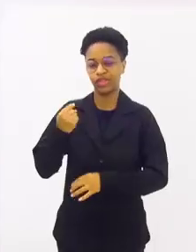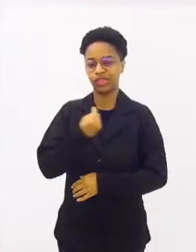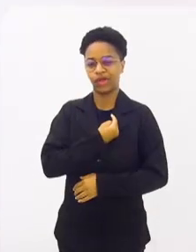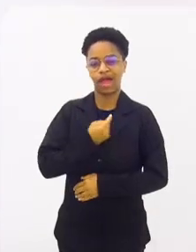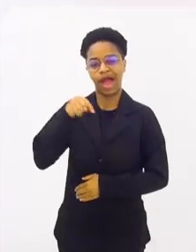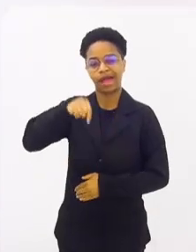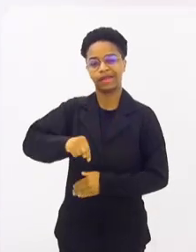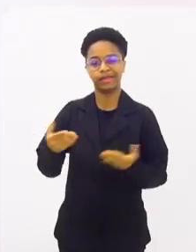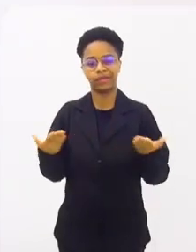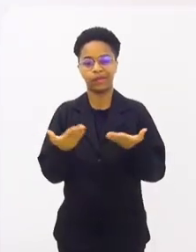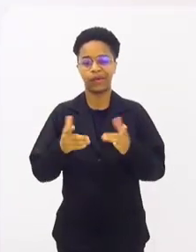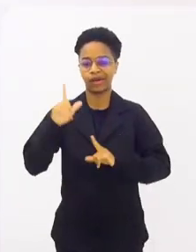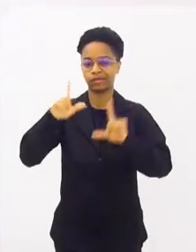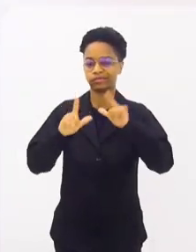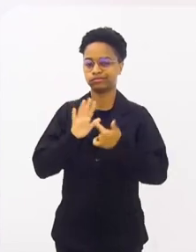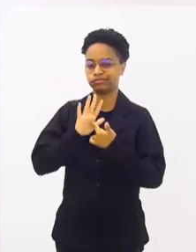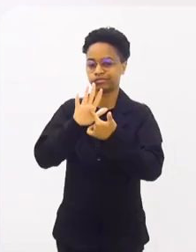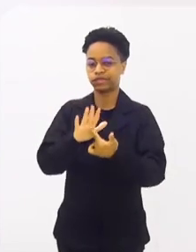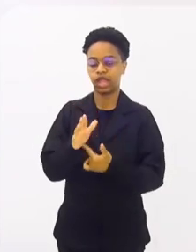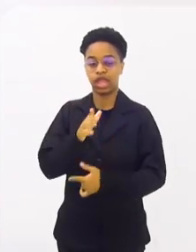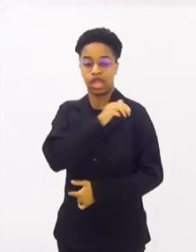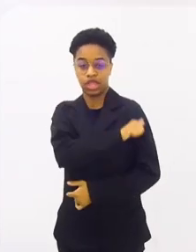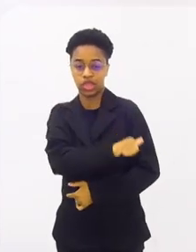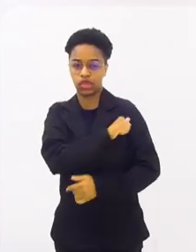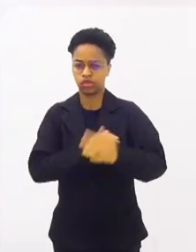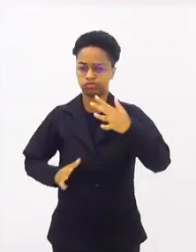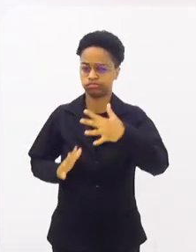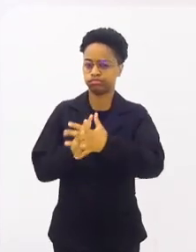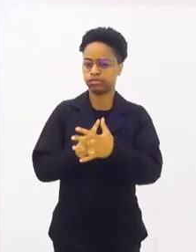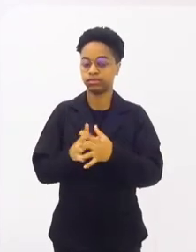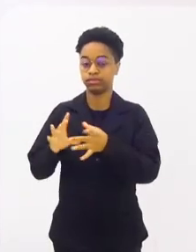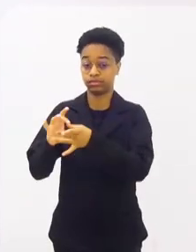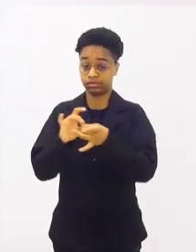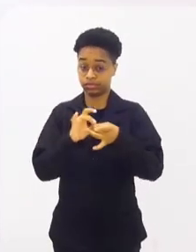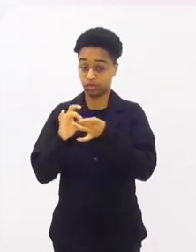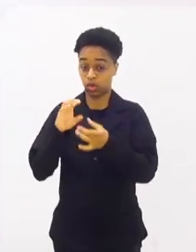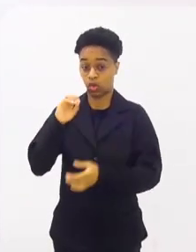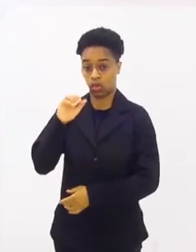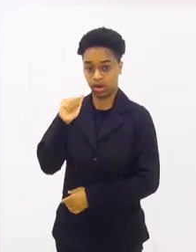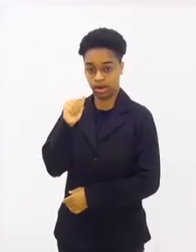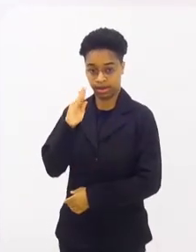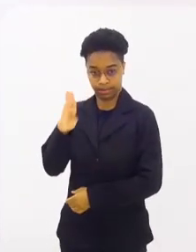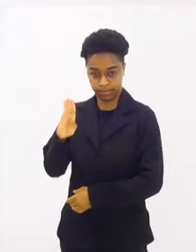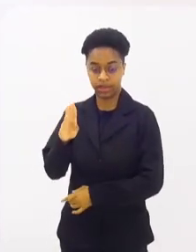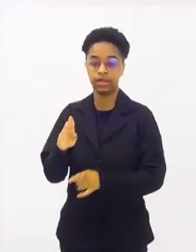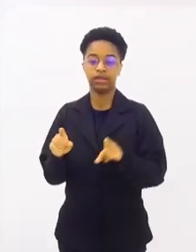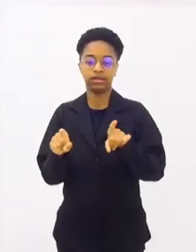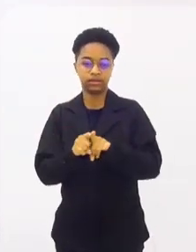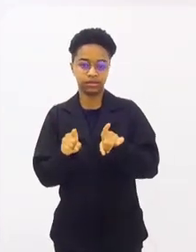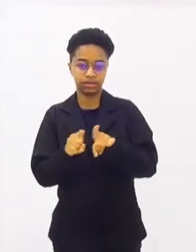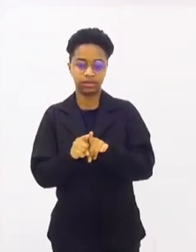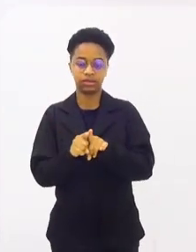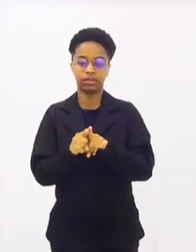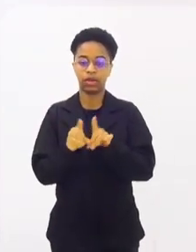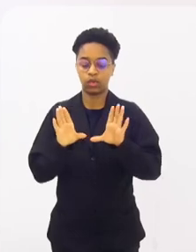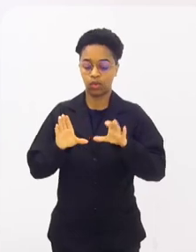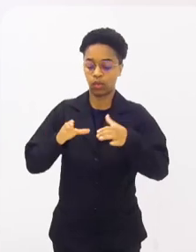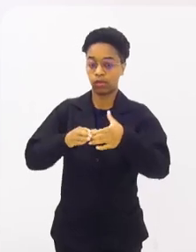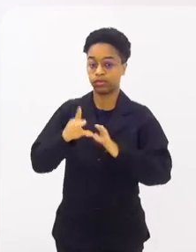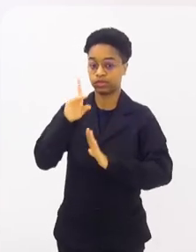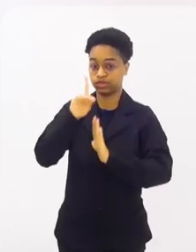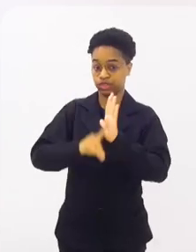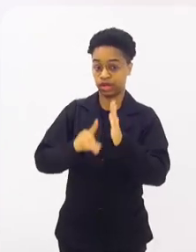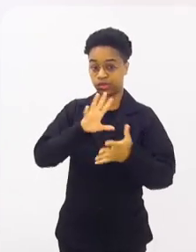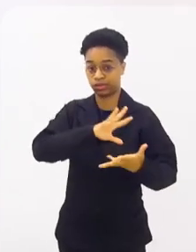Olá, estamos aqui para mais um programa Rio Sem Fronteiras, uma parceria entre a Ordem dos Advogados do Brasil e do Rio de Janeiro,